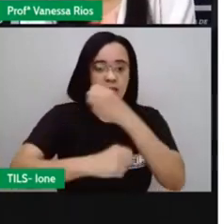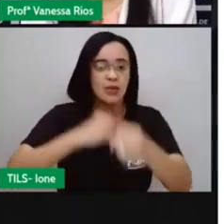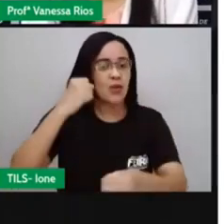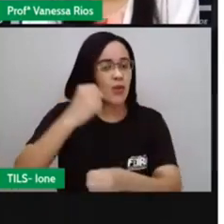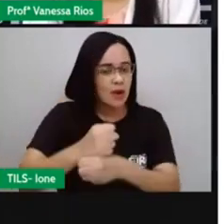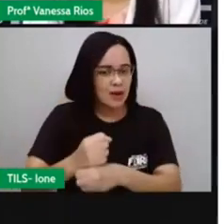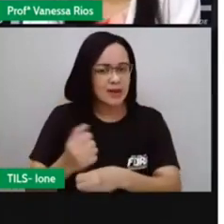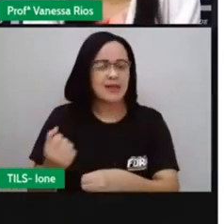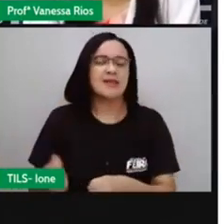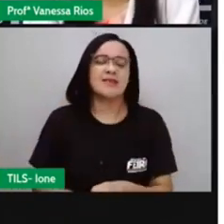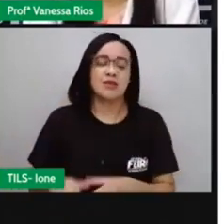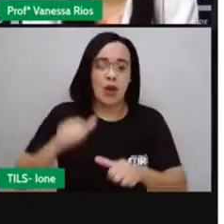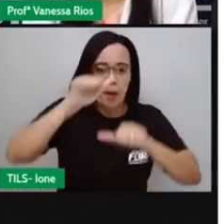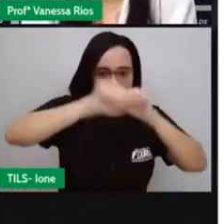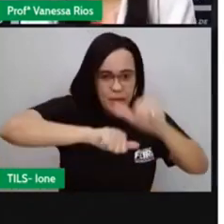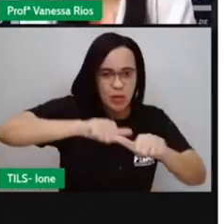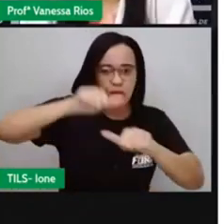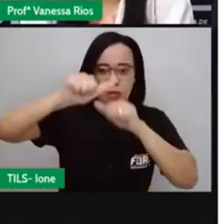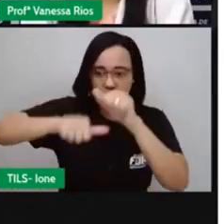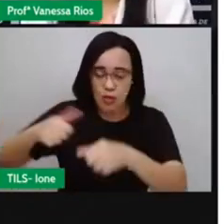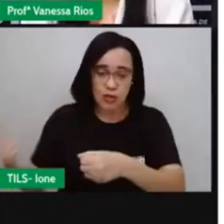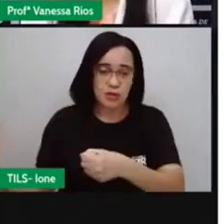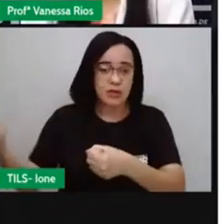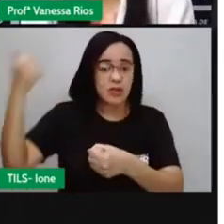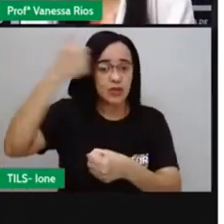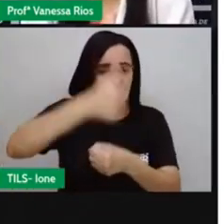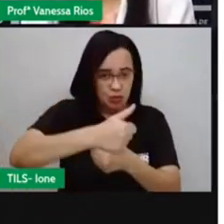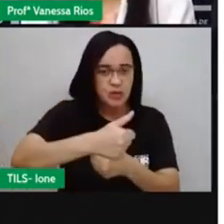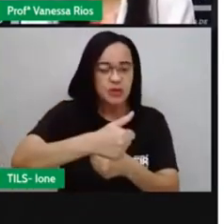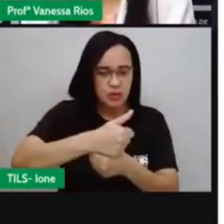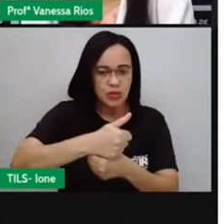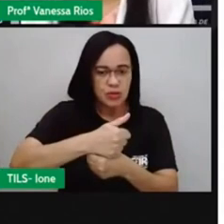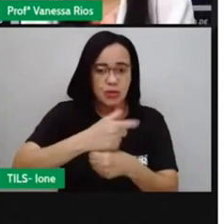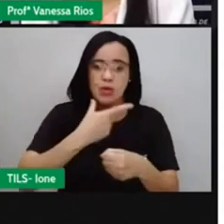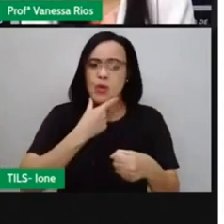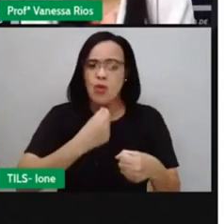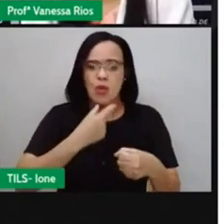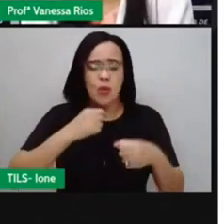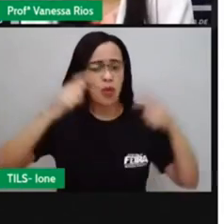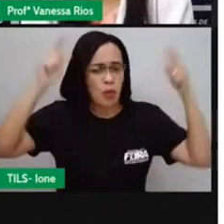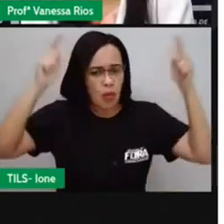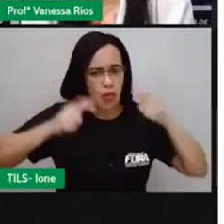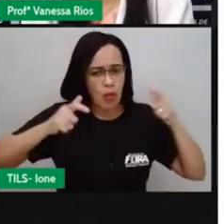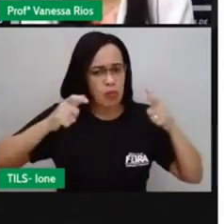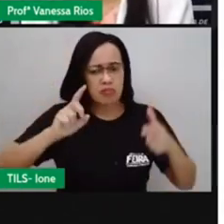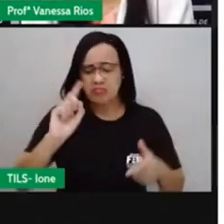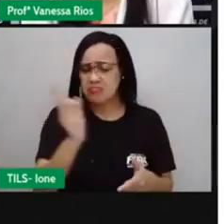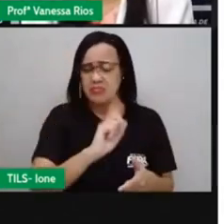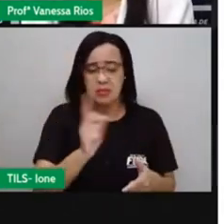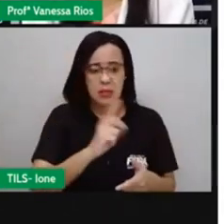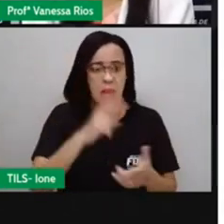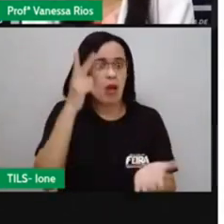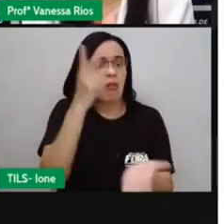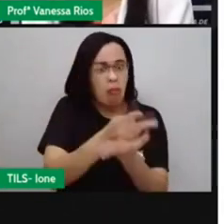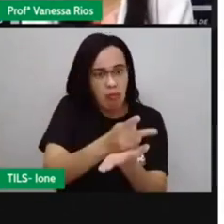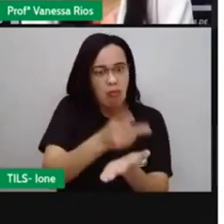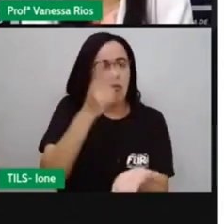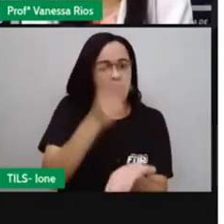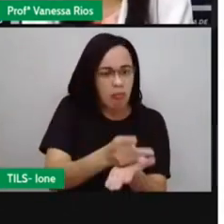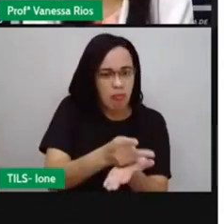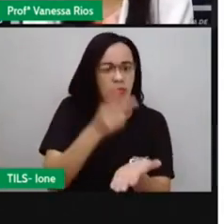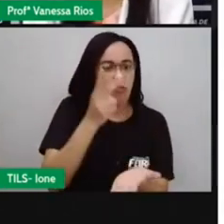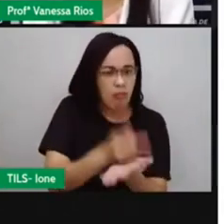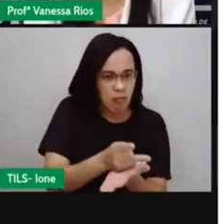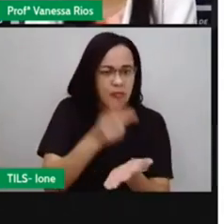Lá na monarquia era algo vitalício, né, algo que ia só passando quando o rei morria, o filho assumia ou